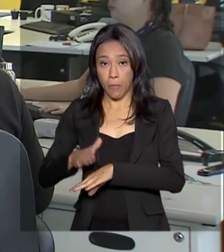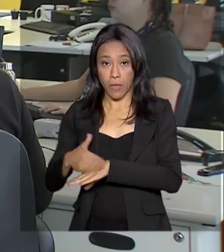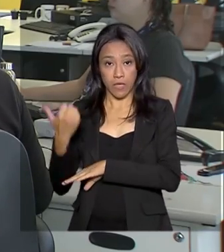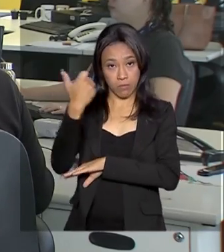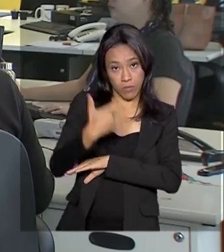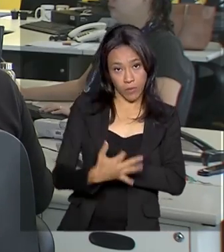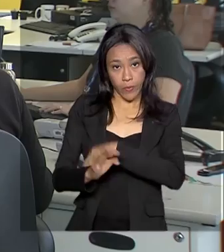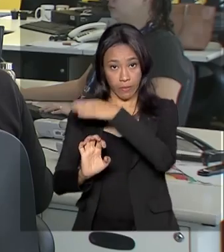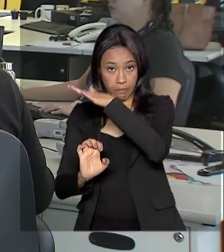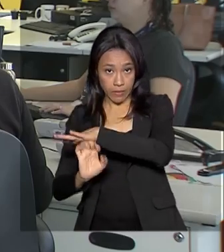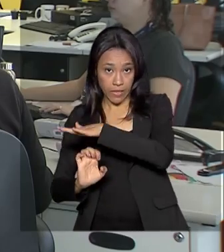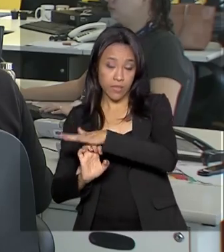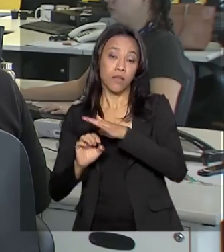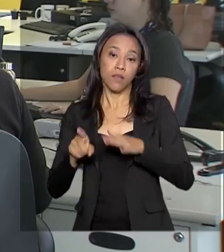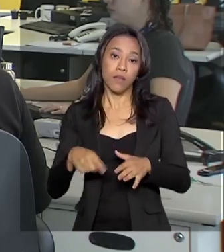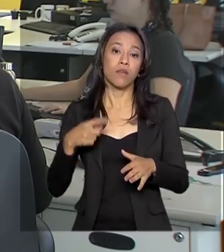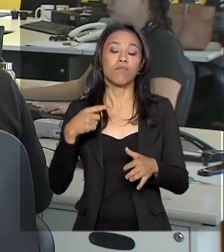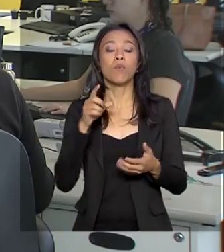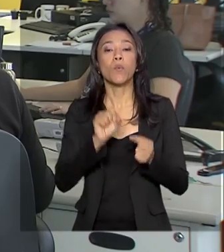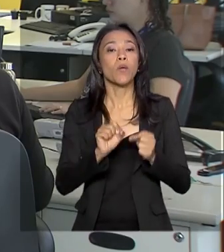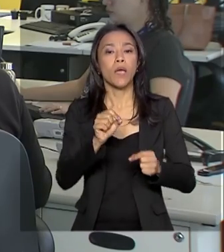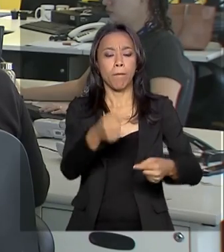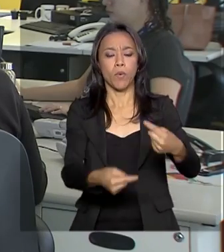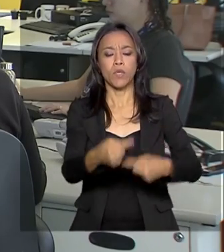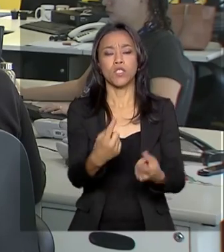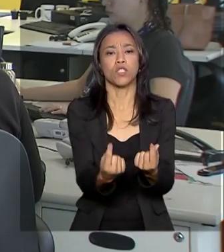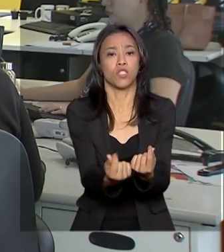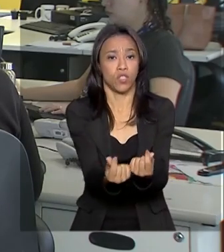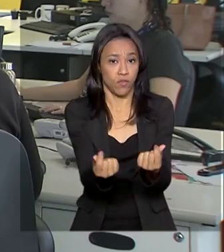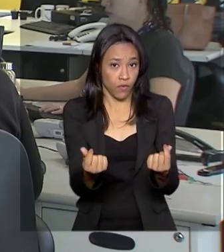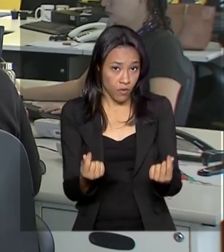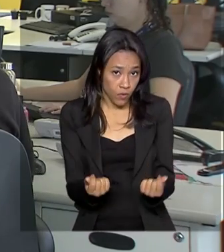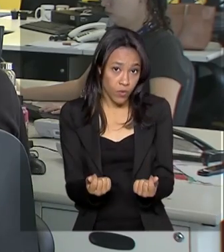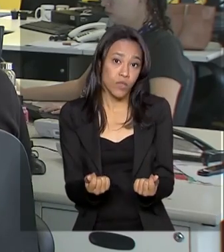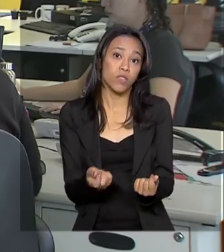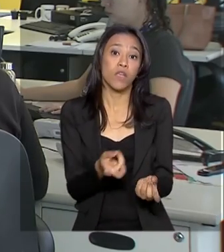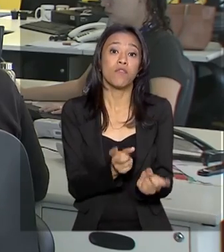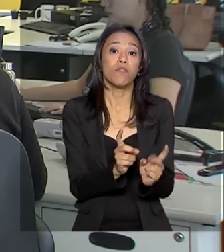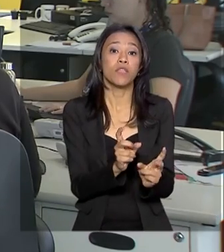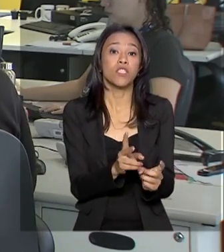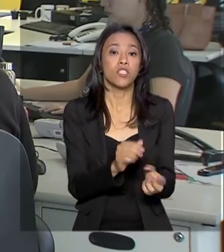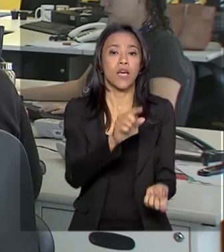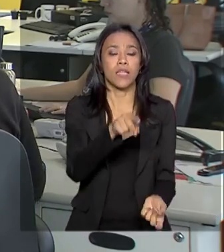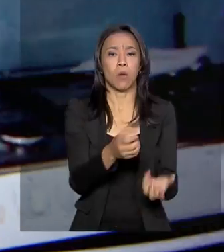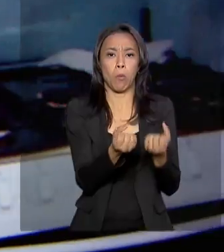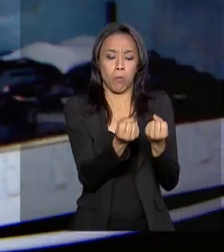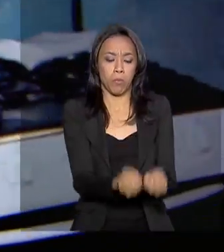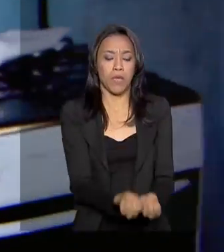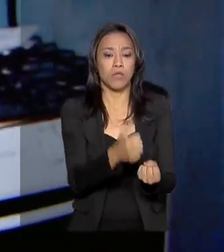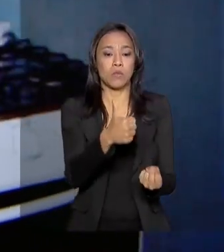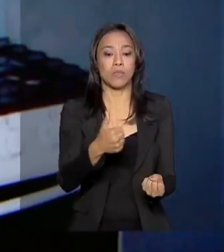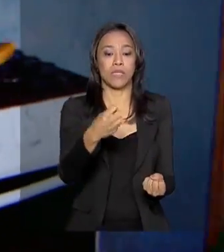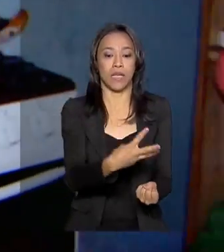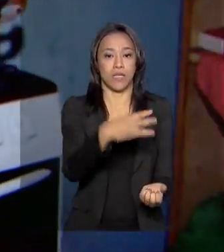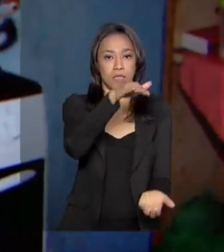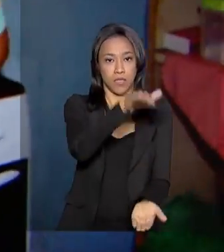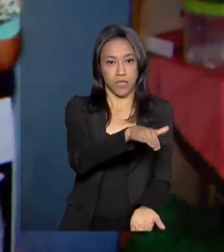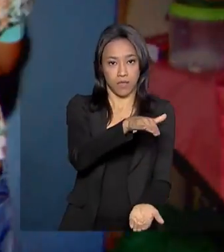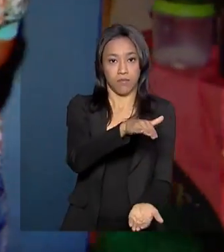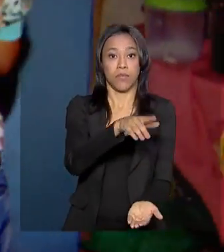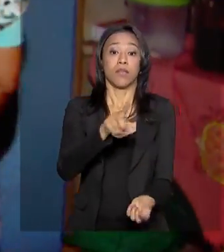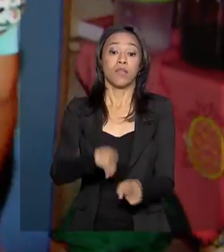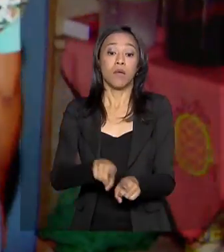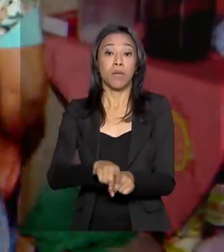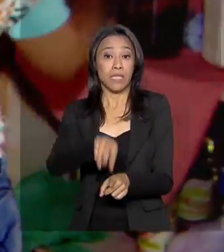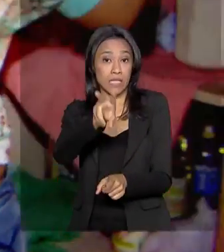que aprovou a revisão da política de preços do GLP vendido em botijões de até 13 quilos, incluindo os de menor capacidade,